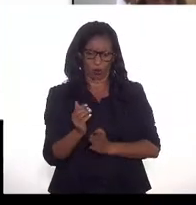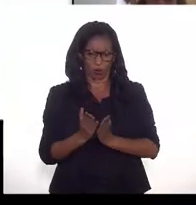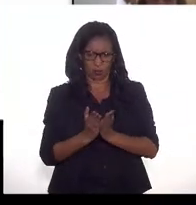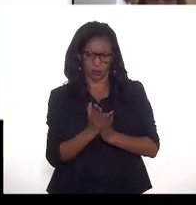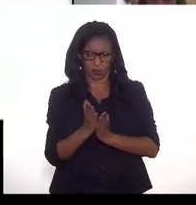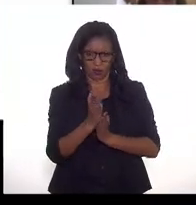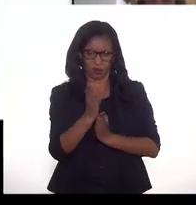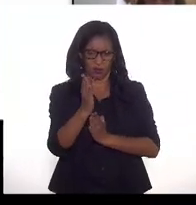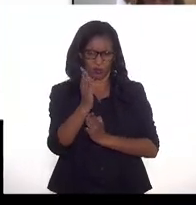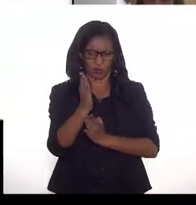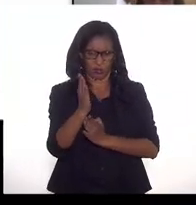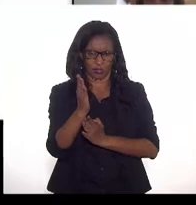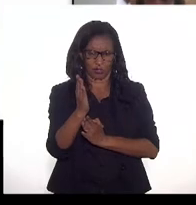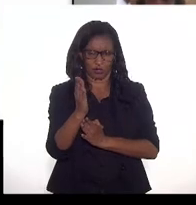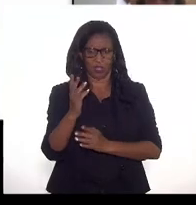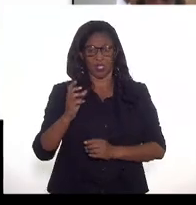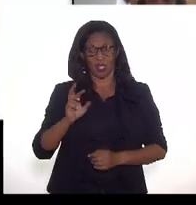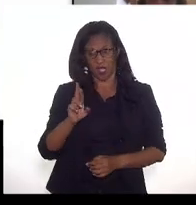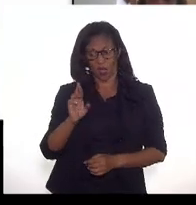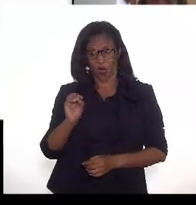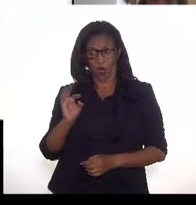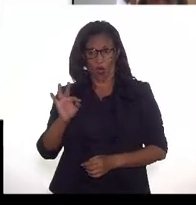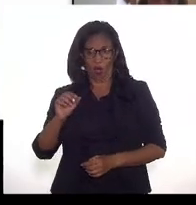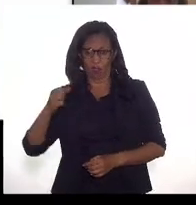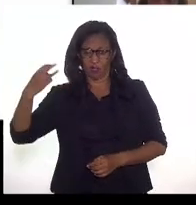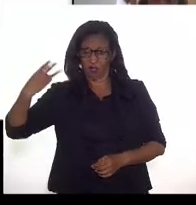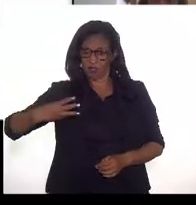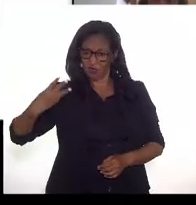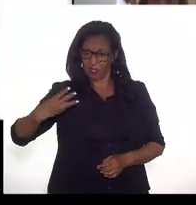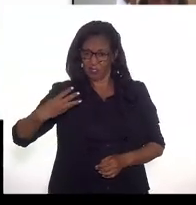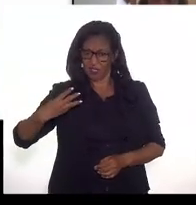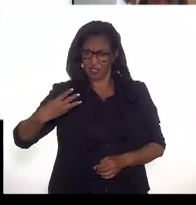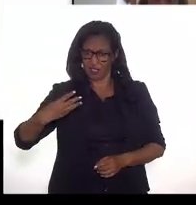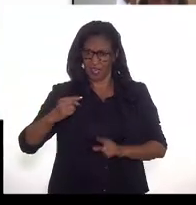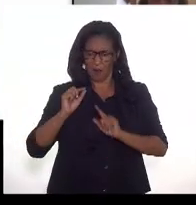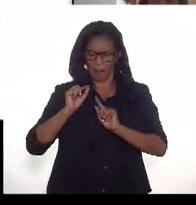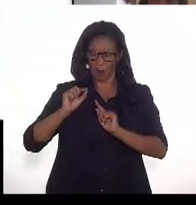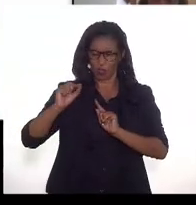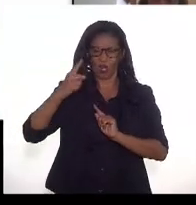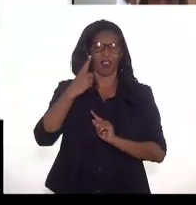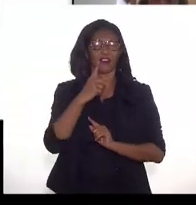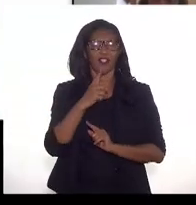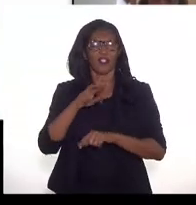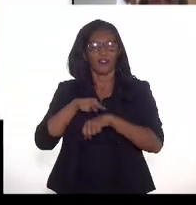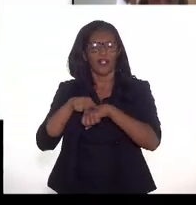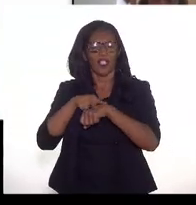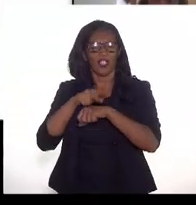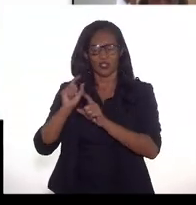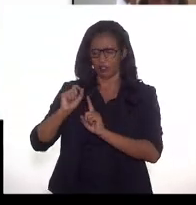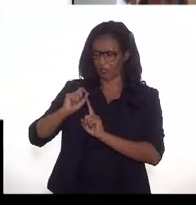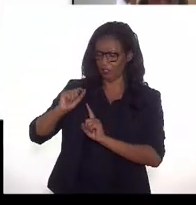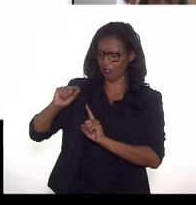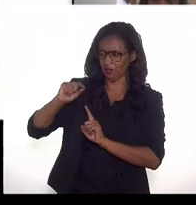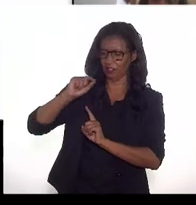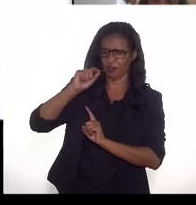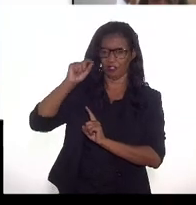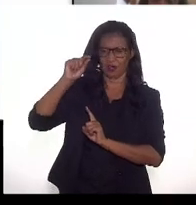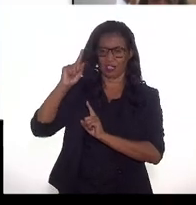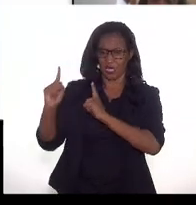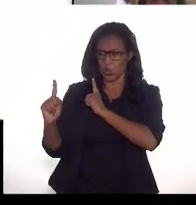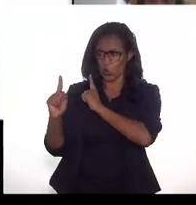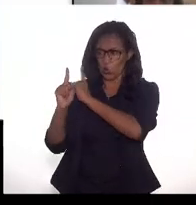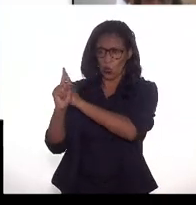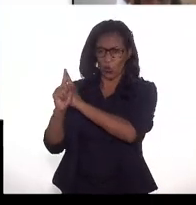gás natural. Nós temos o rota 3, que é essa linha pontilhada, que ele encontra com o rota 2.